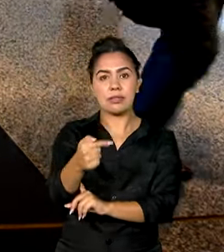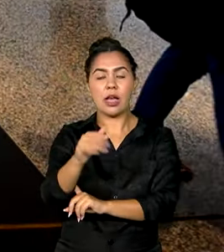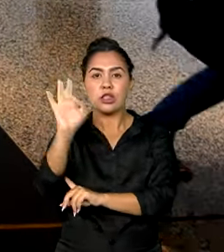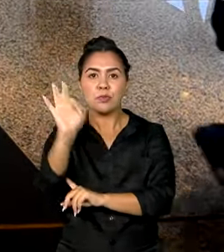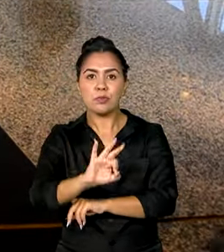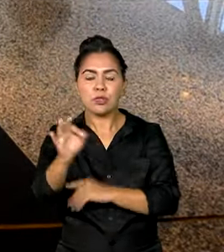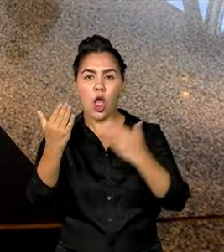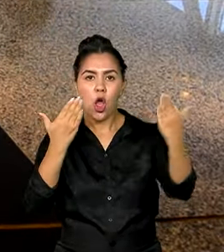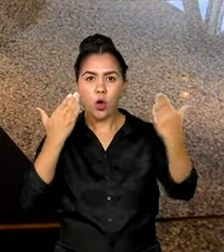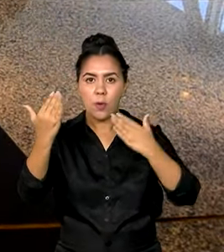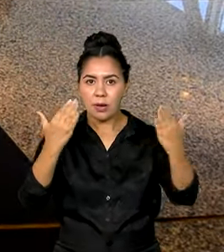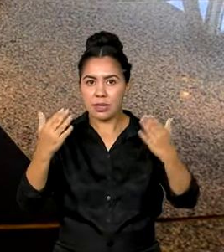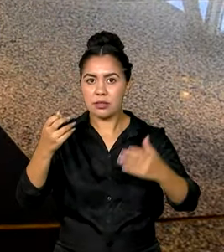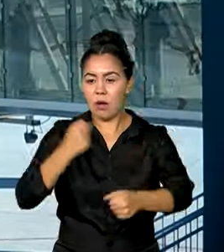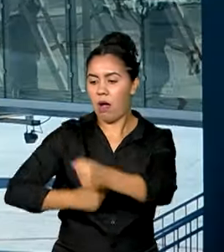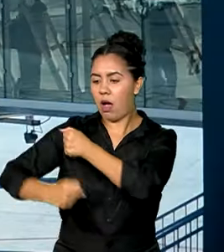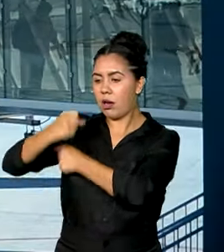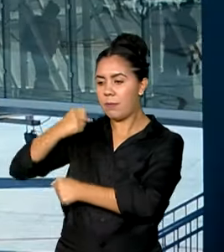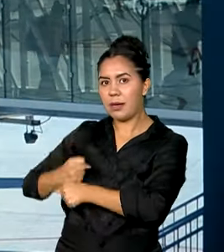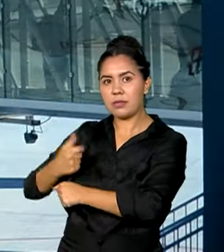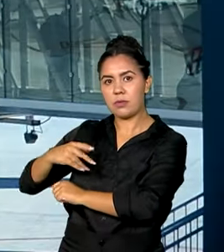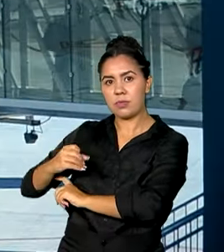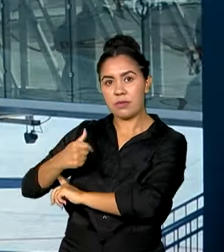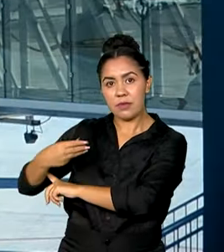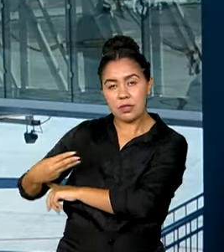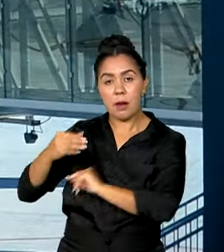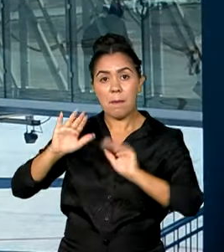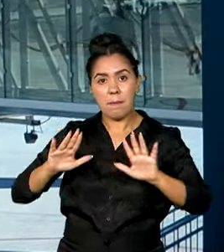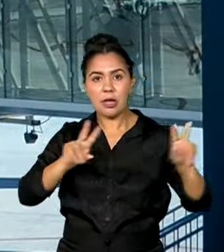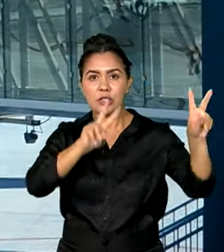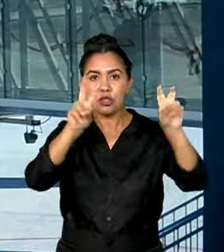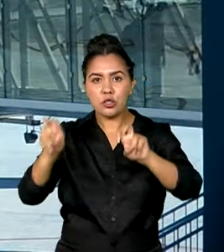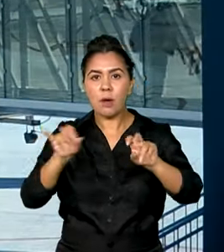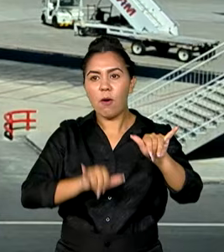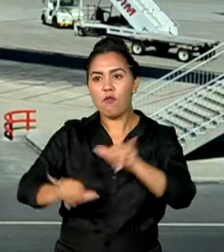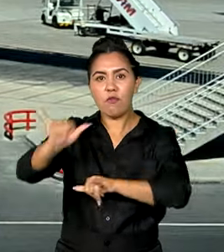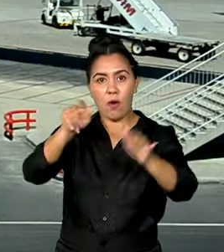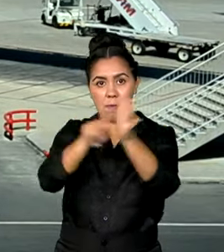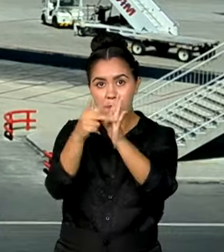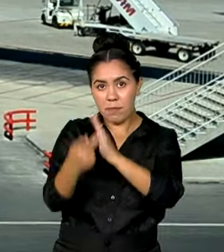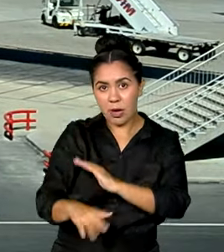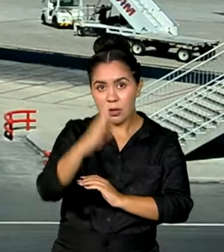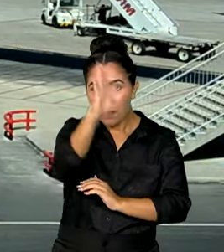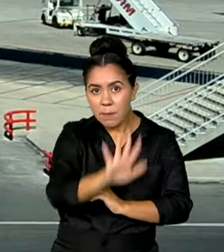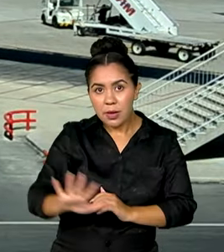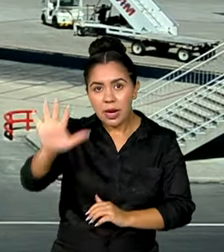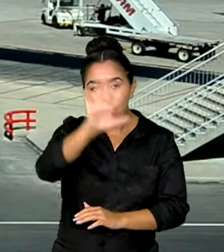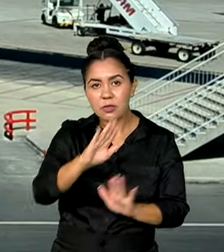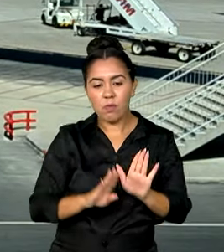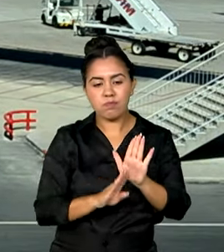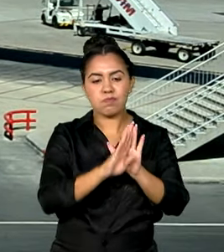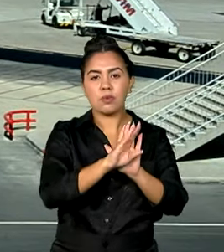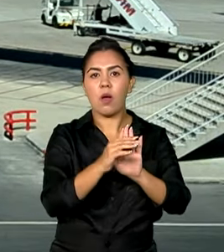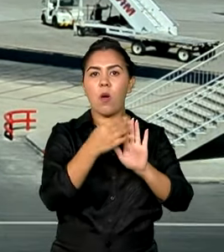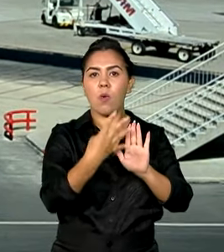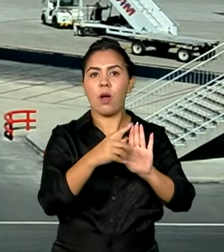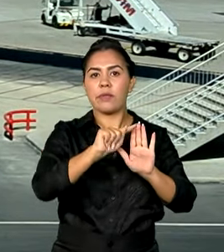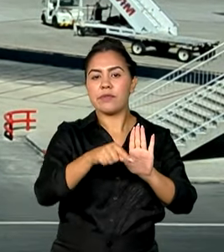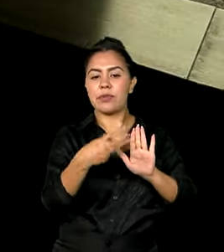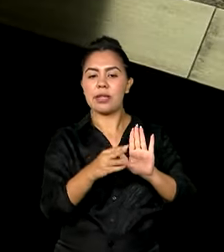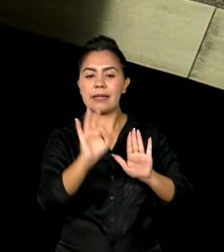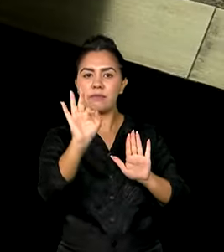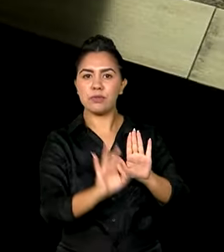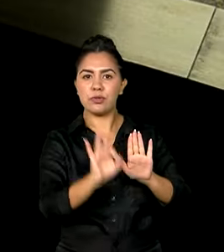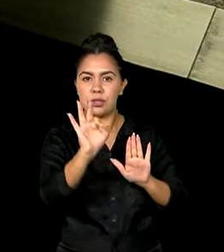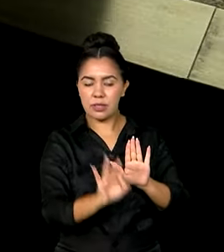relação ao mesmo período do ano passado. Nas operações domésticas, o número de passageiros cresceu 4,3% no